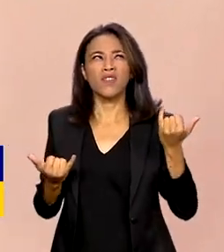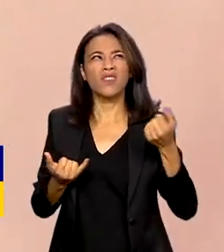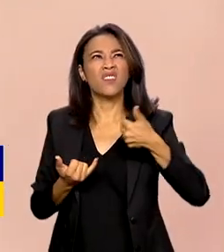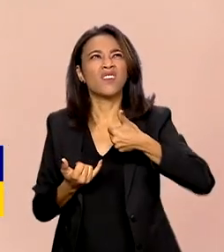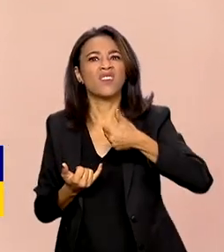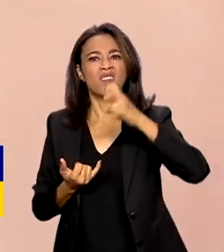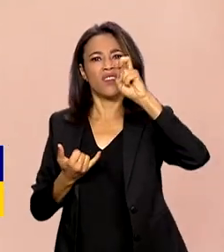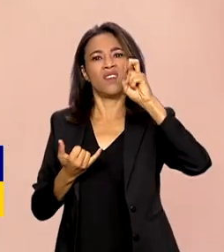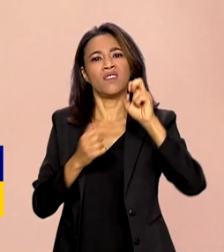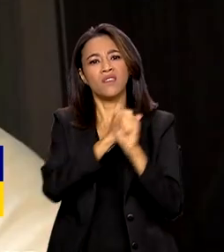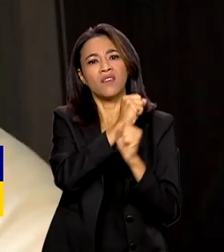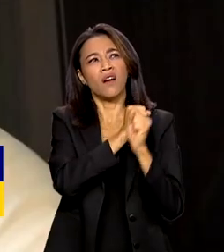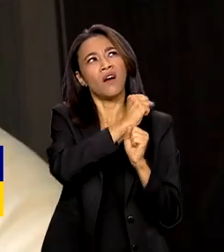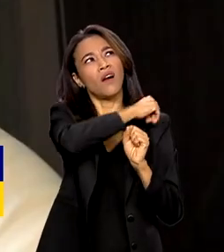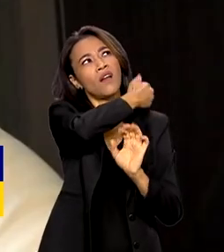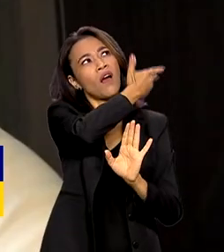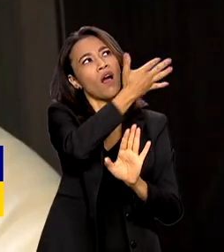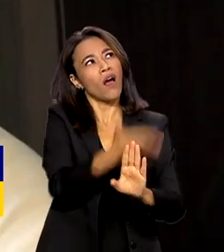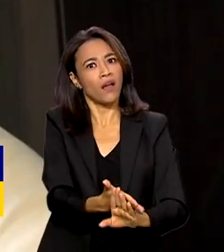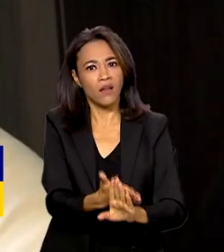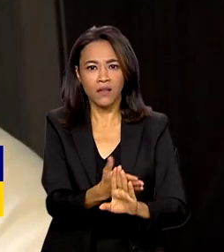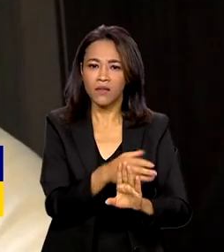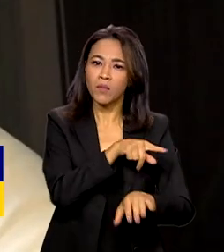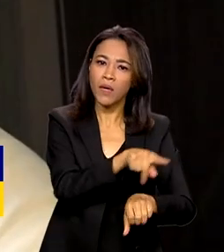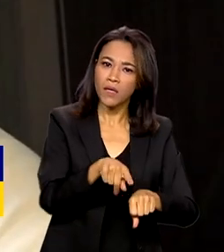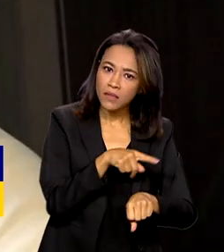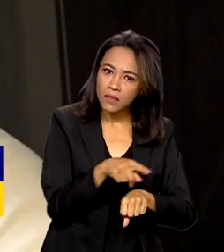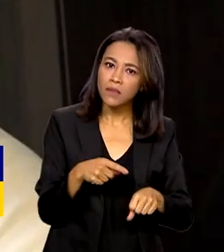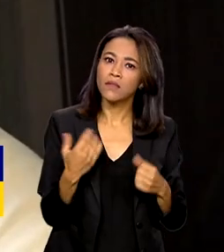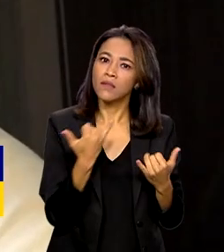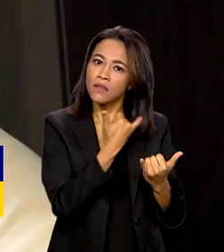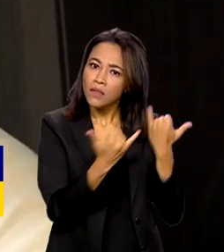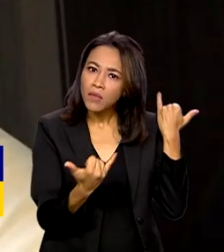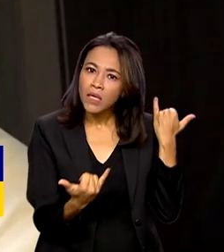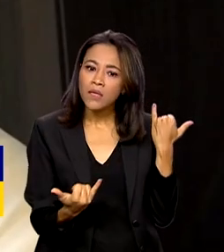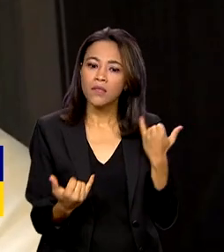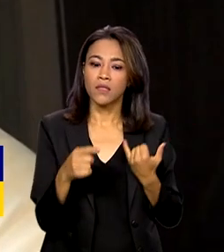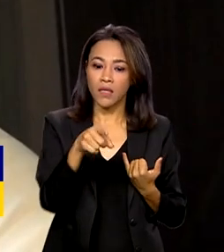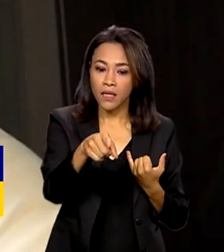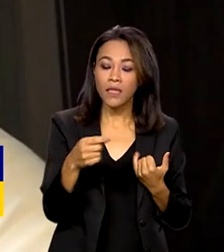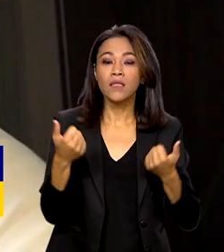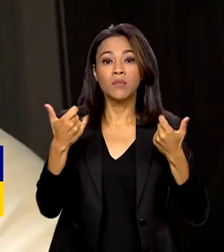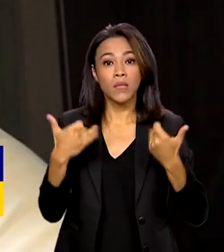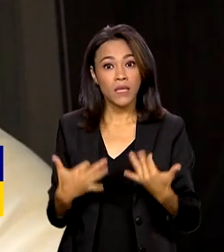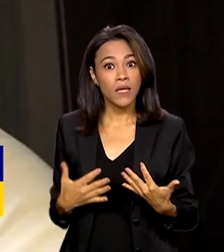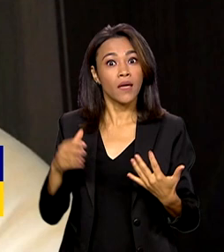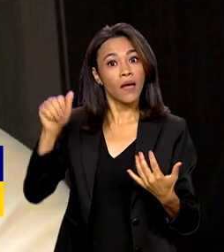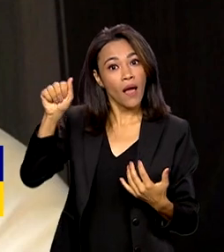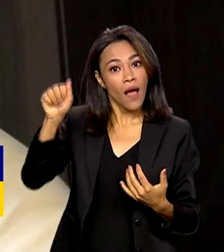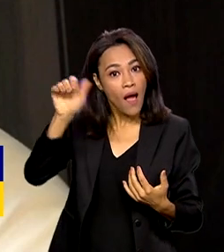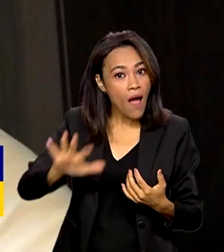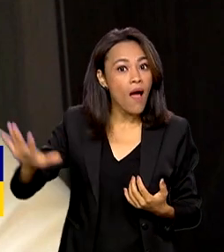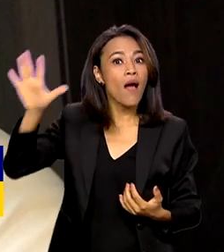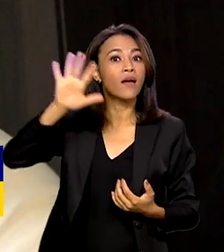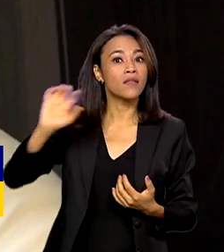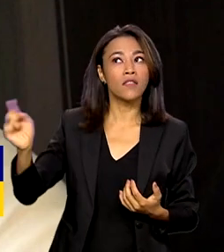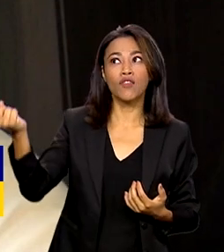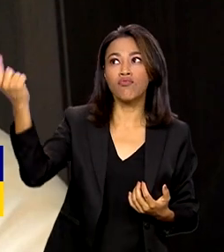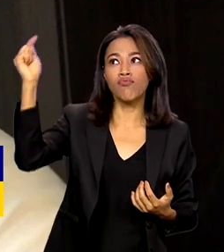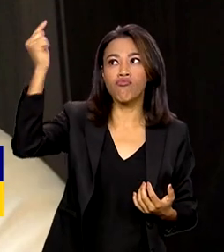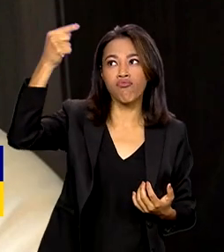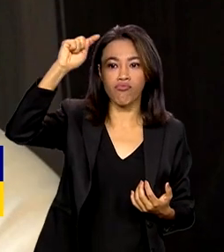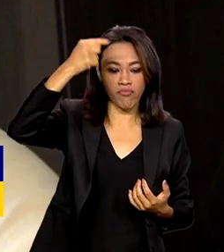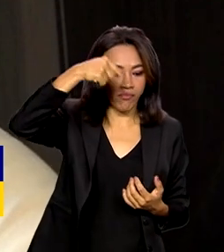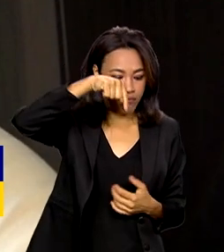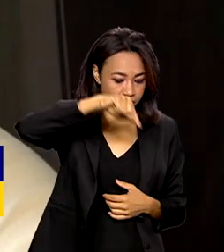15 anos no país. Uma nova introdução do dengue 3 vinda da Ásia. Não é um dengue 3 que circulou já nas